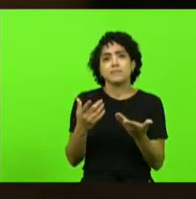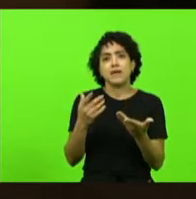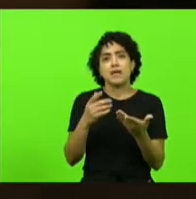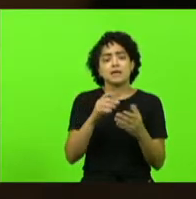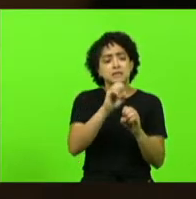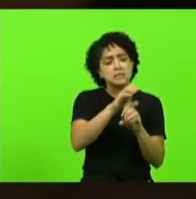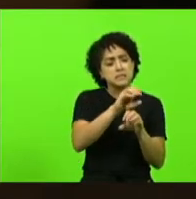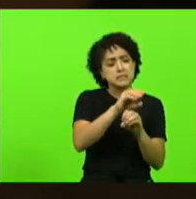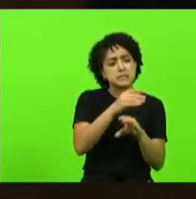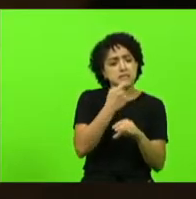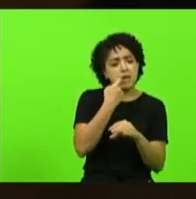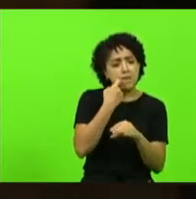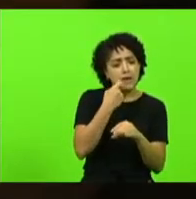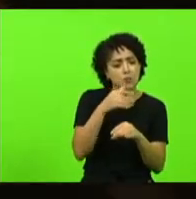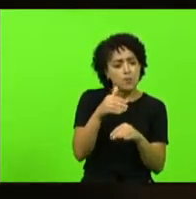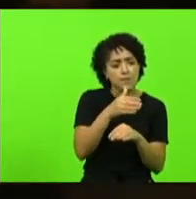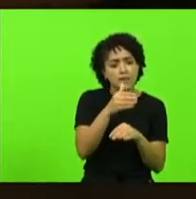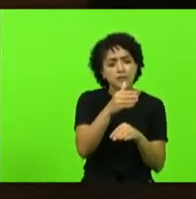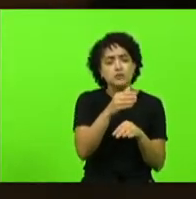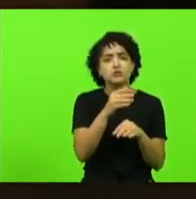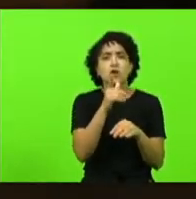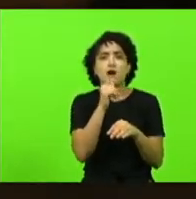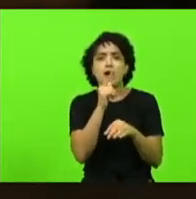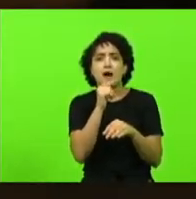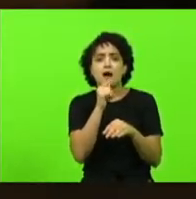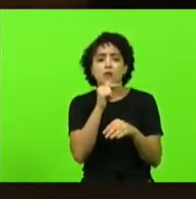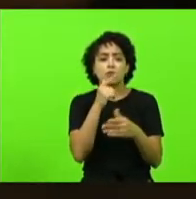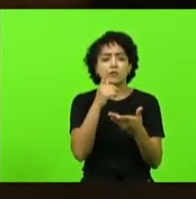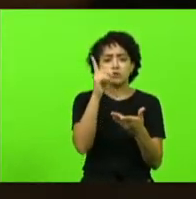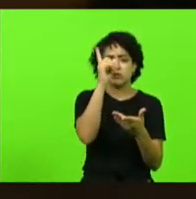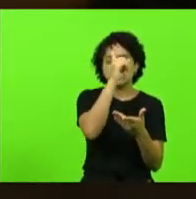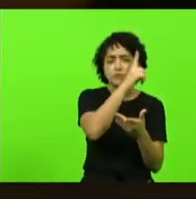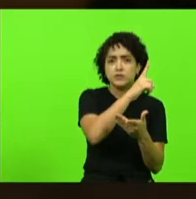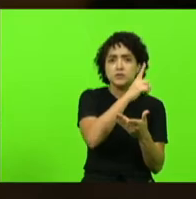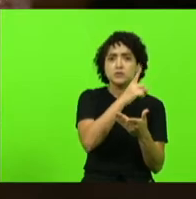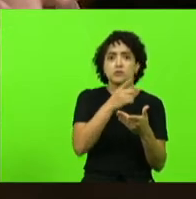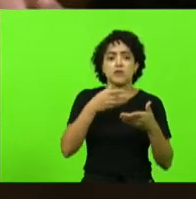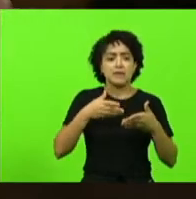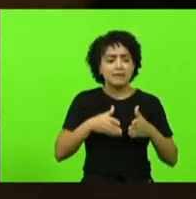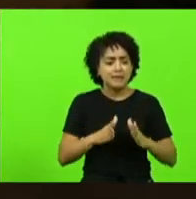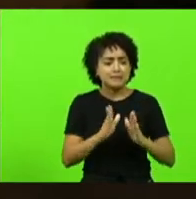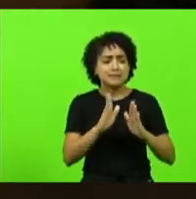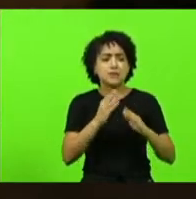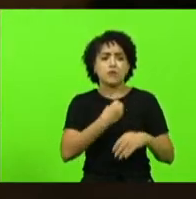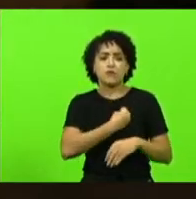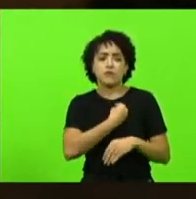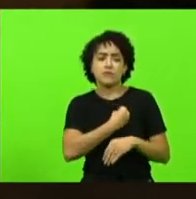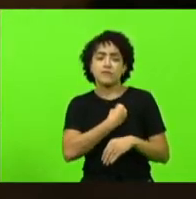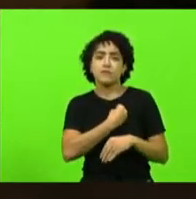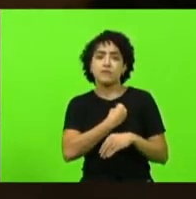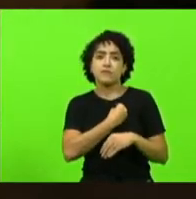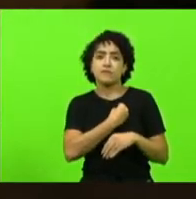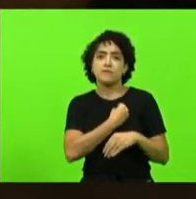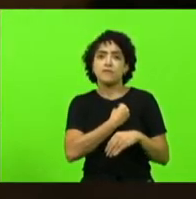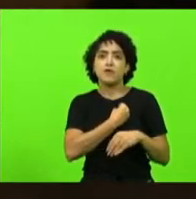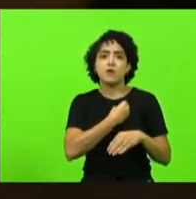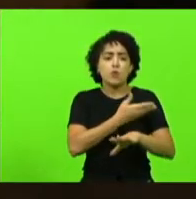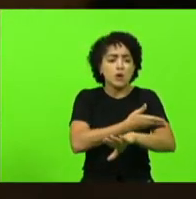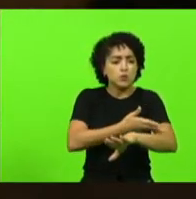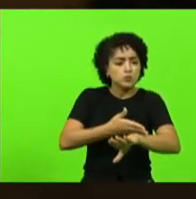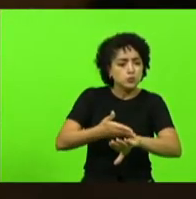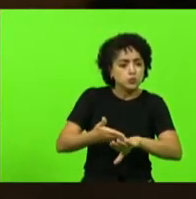a água e de fato o peixe ali nasceu se criou viveu se condicionou aquela realidade